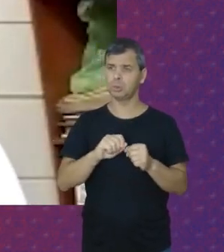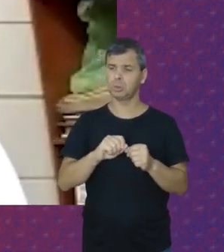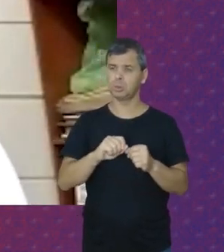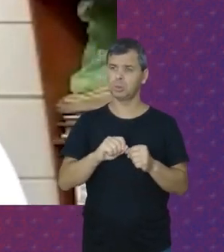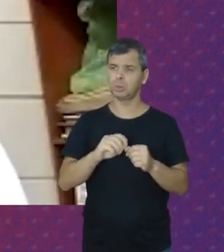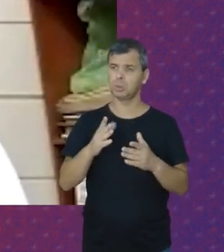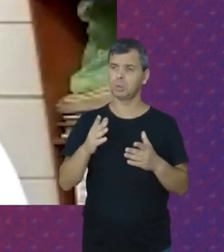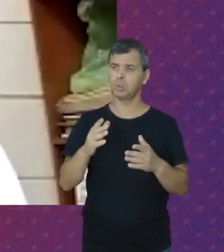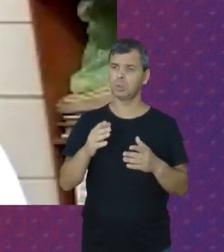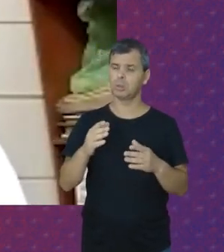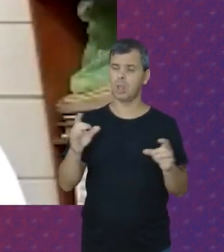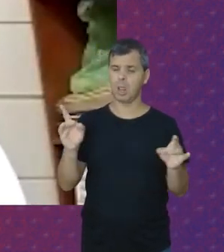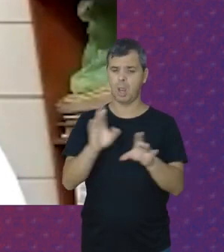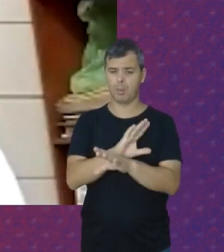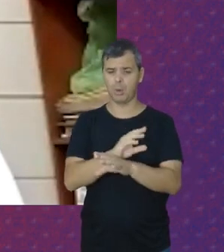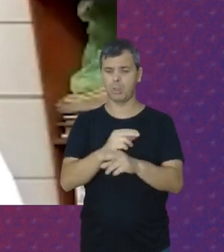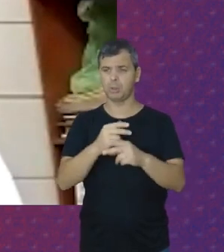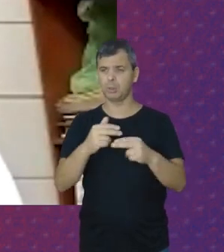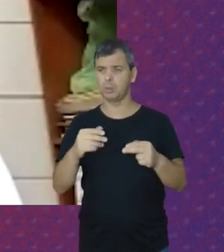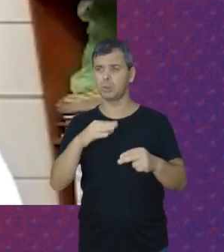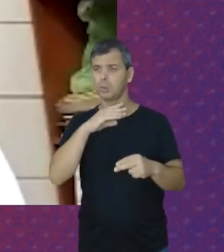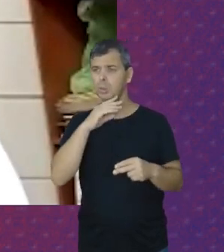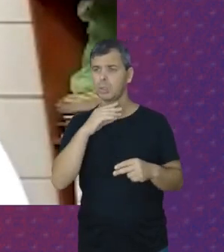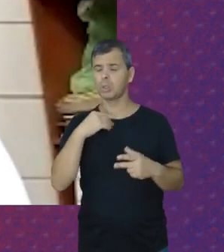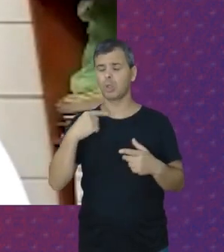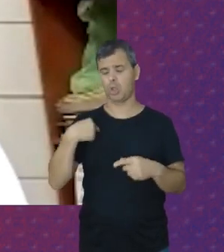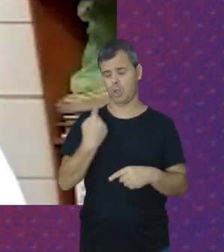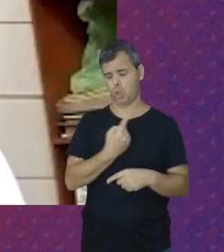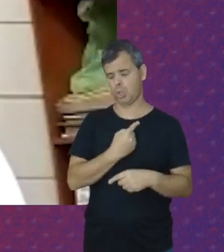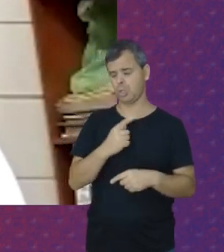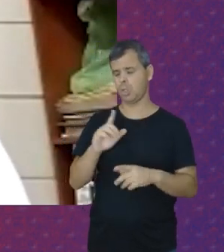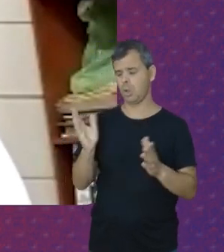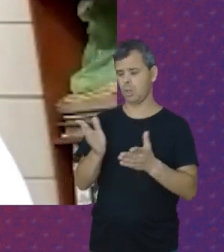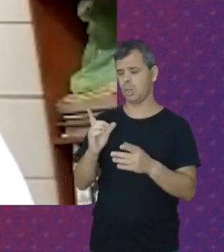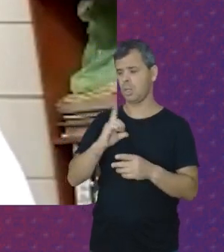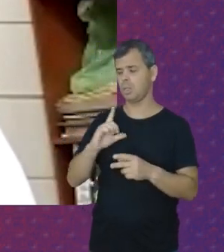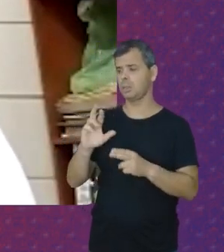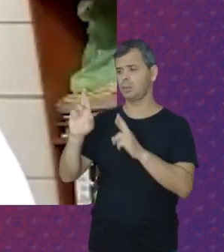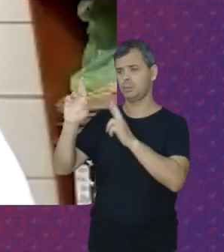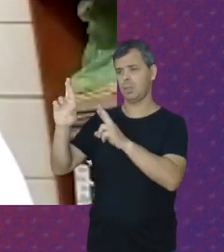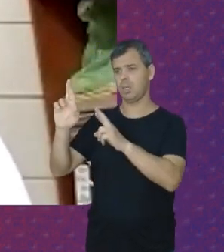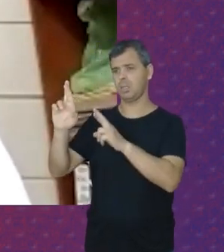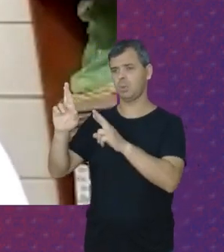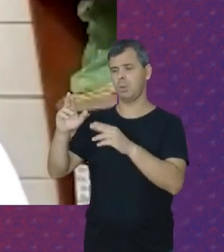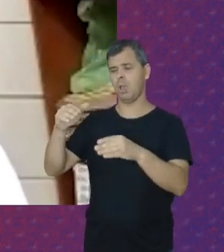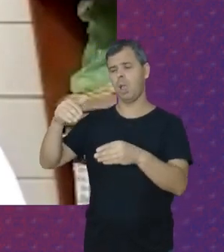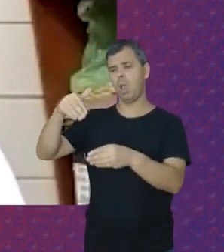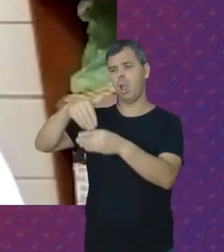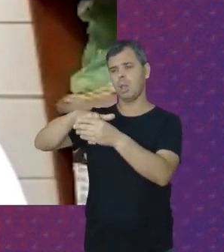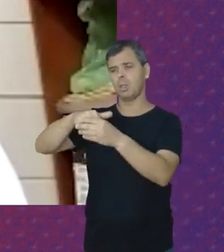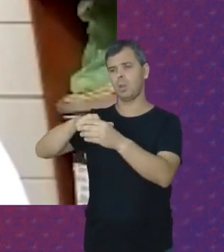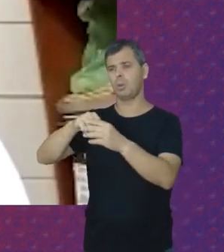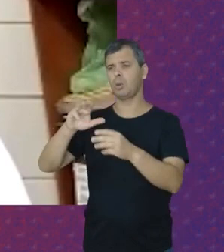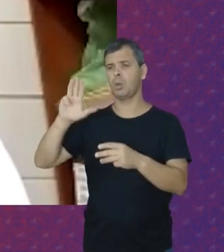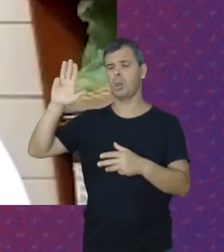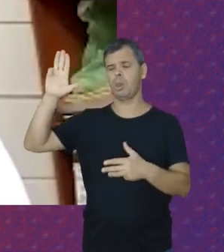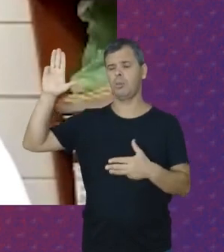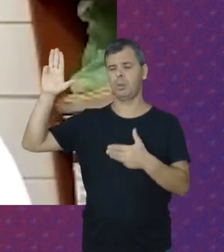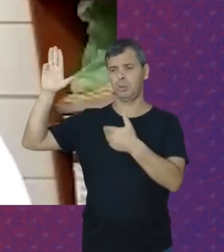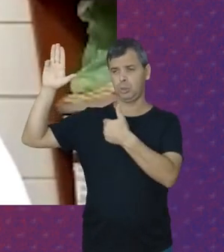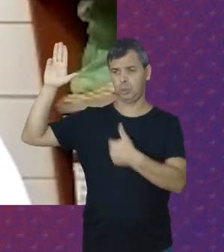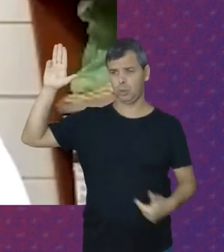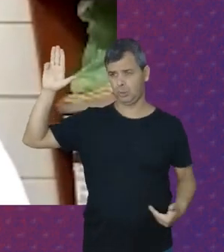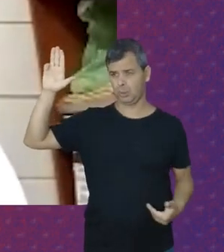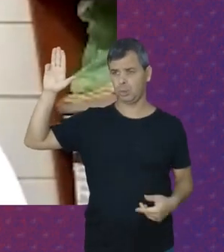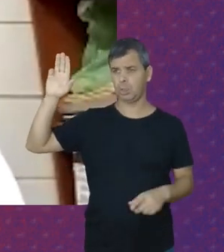esses Desmontes E agora A gente tem esperança Né Com a eleição Do nosso presidente Lula No terceiro mandato Né Não